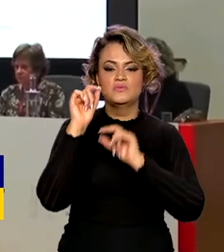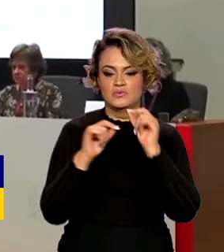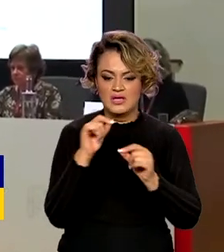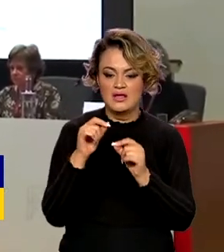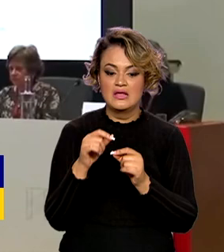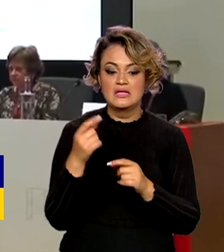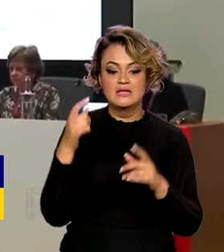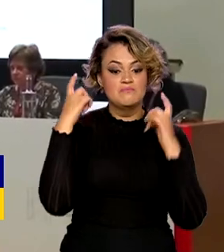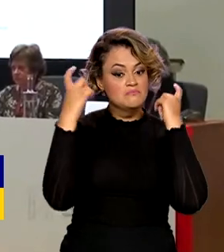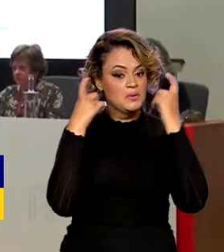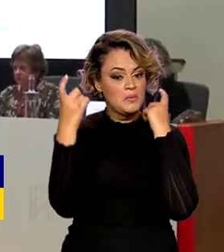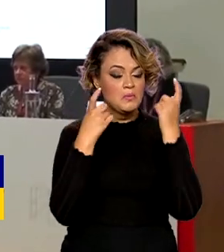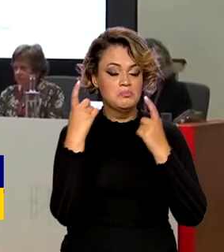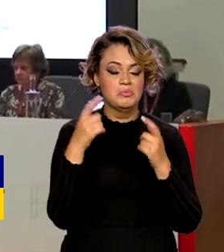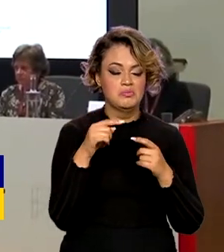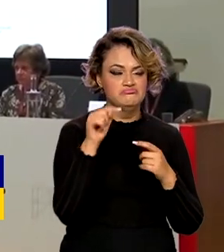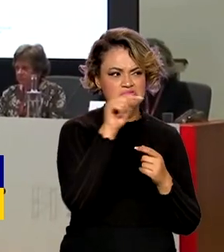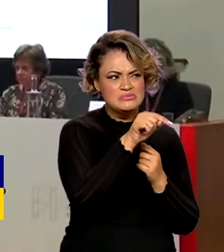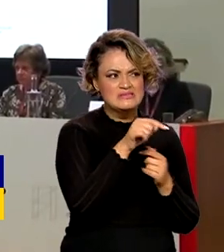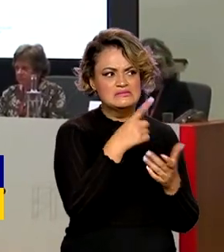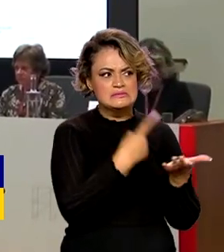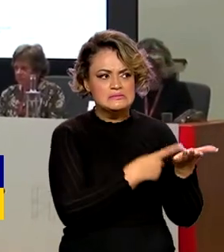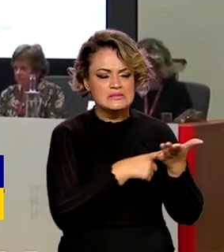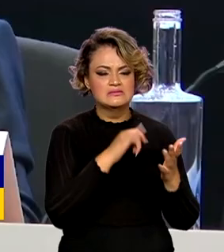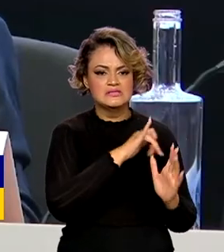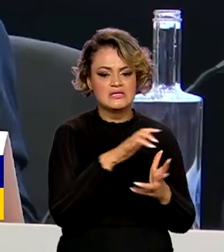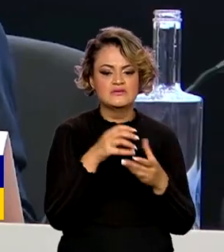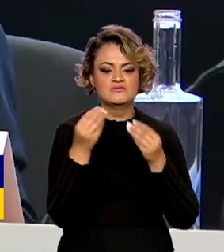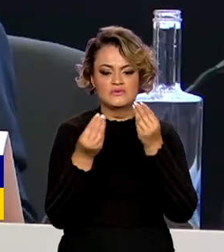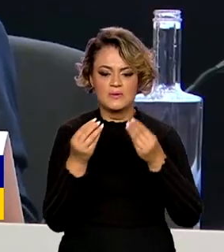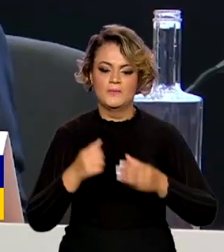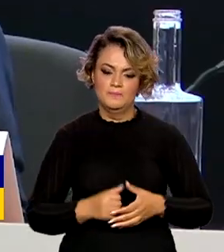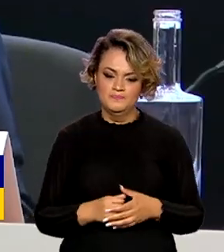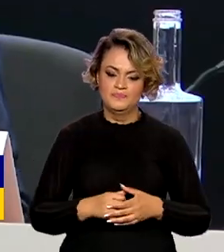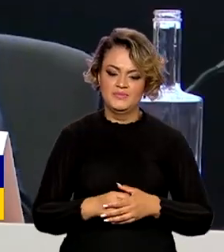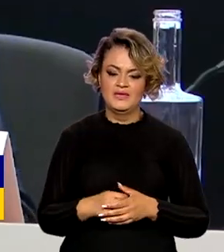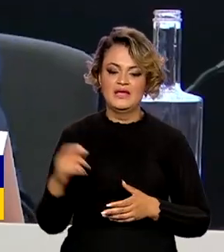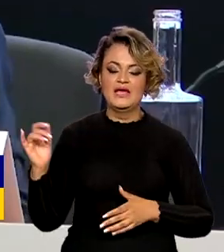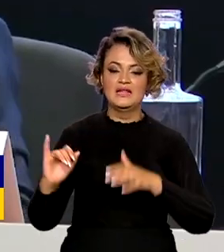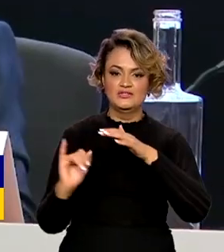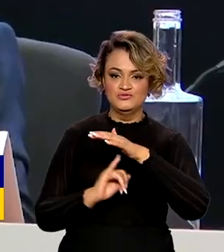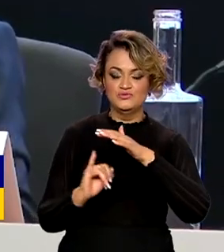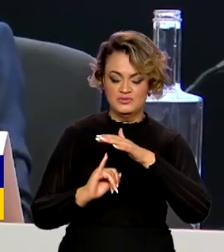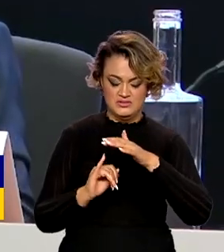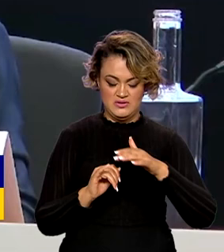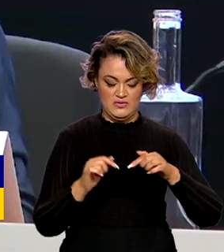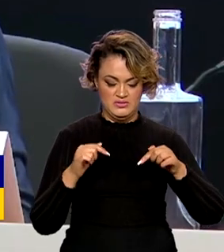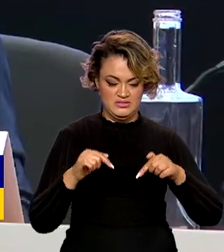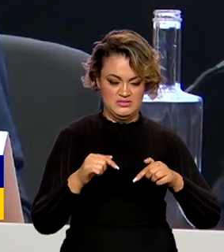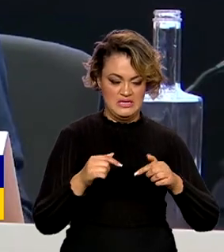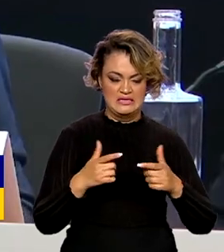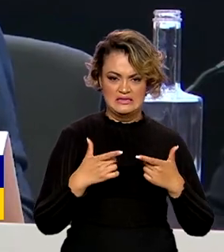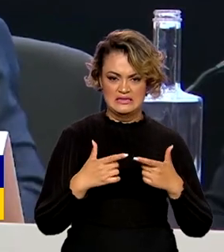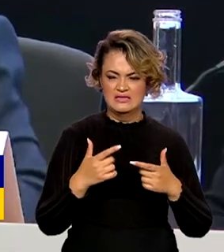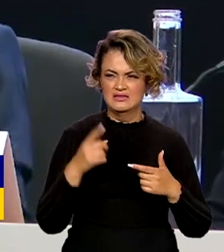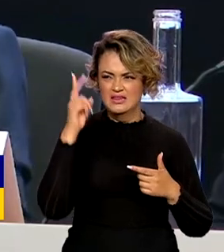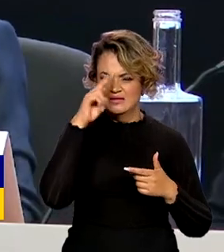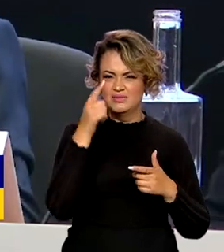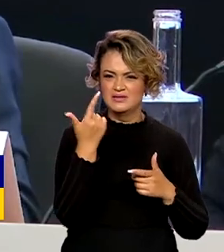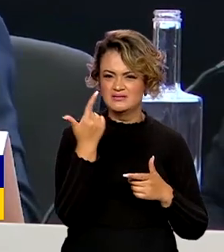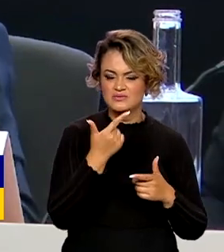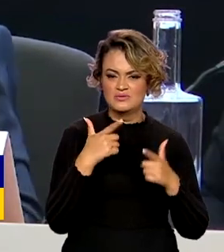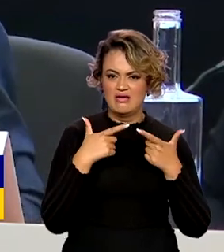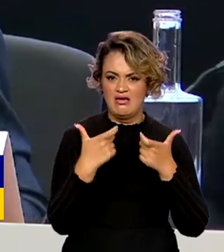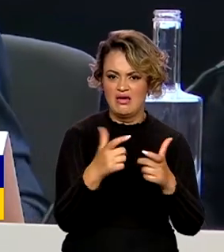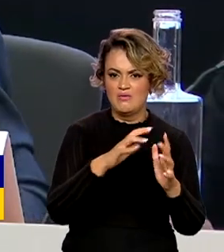com a atualização dos pactos internacionais. As instituições do pós-guerra europeia, da Segunda Grande Guerra,